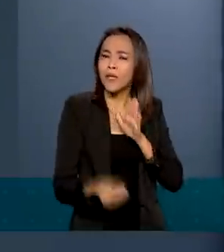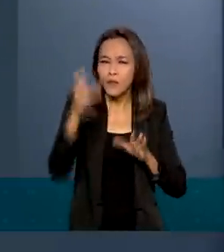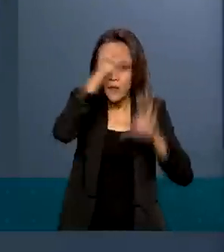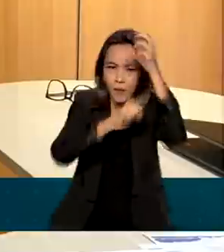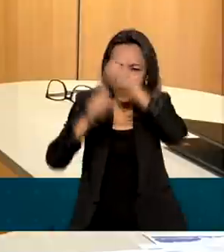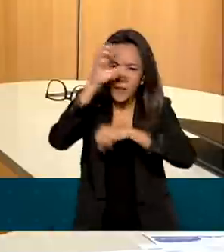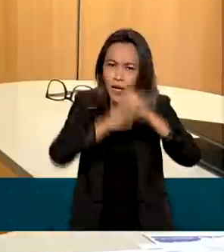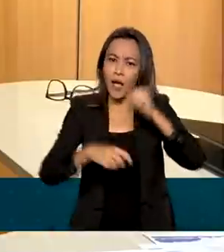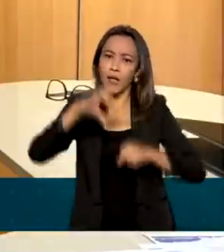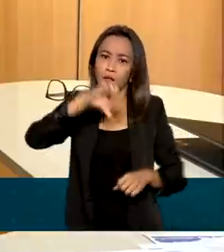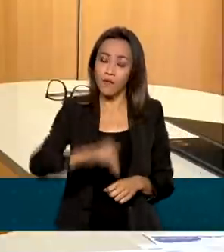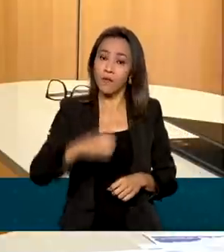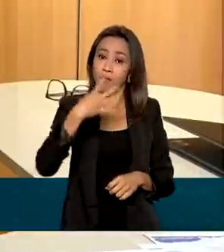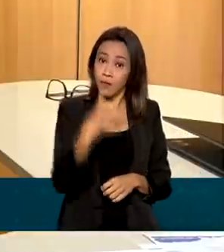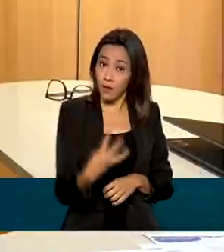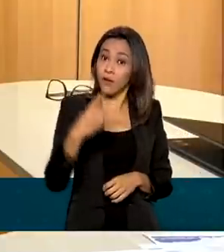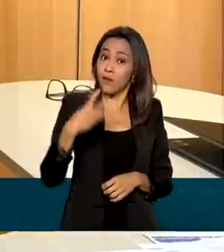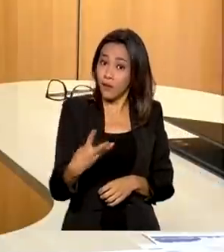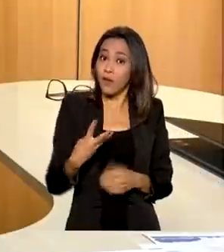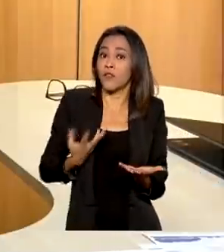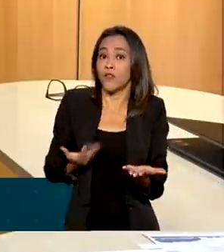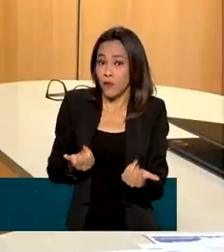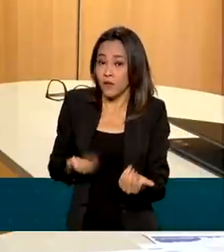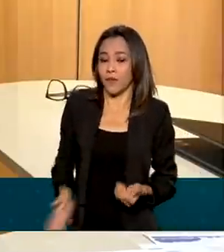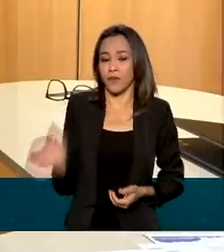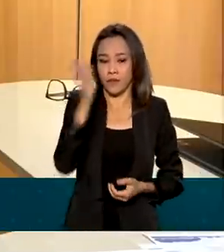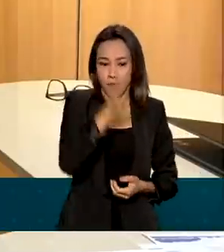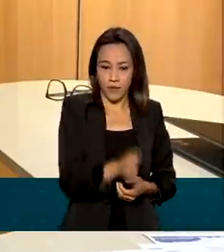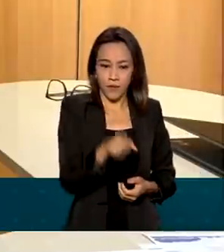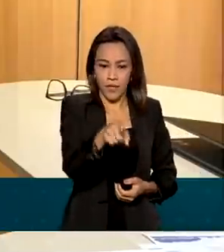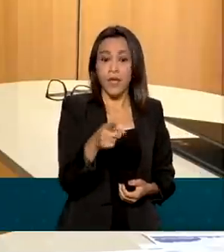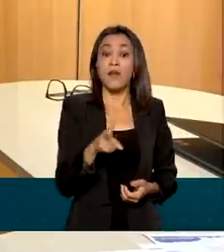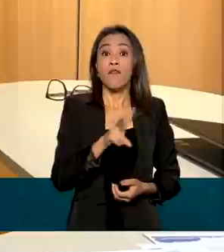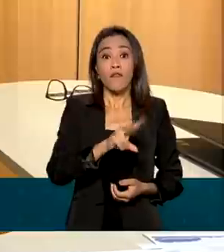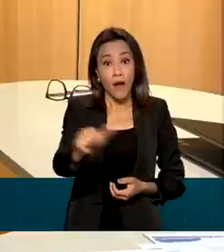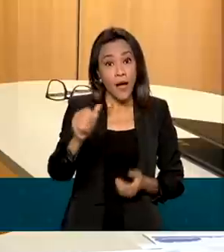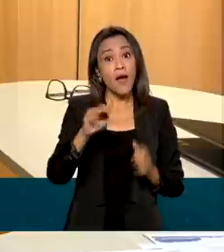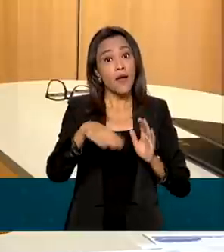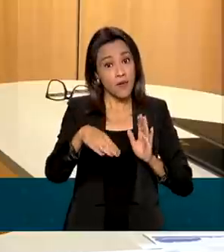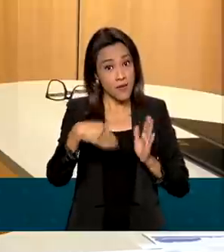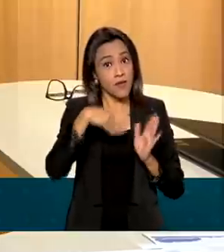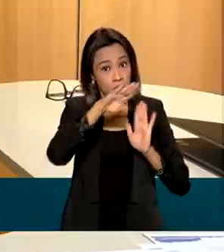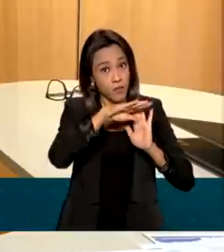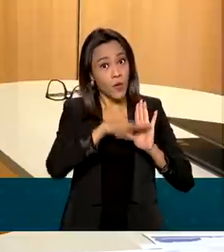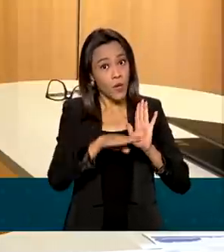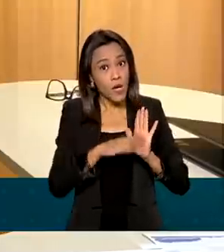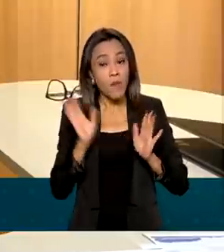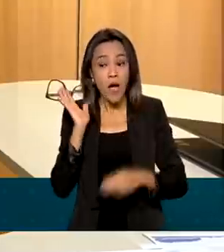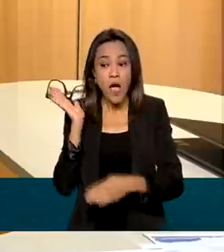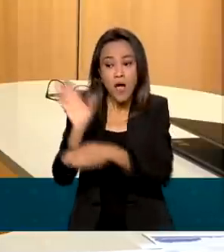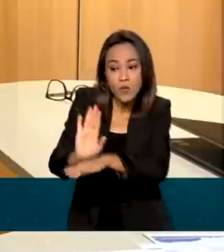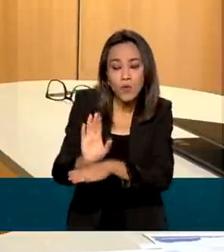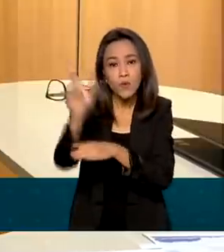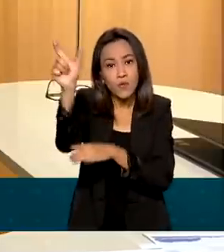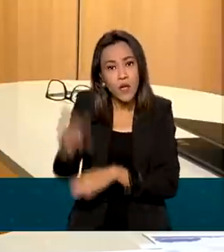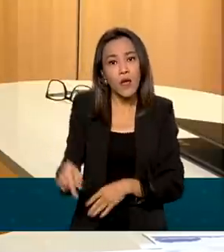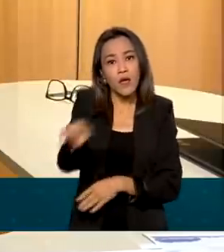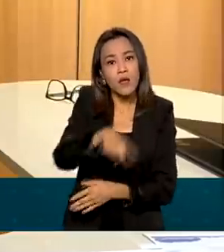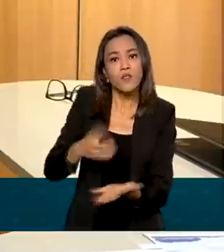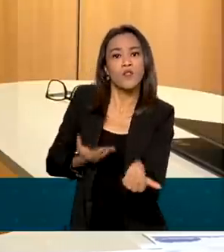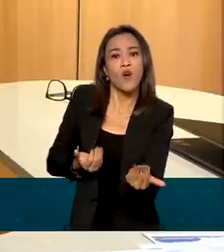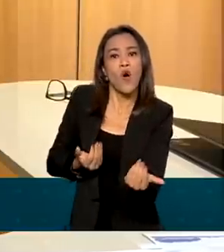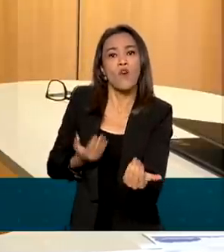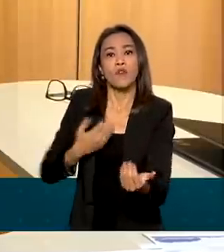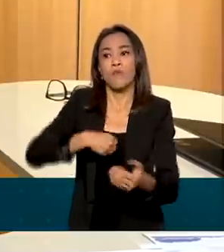jovens. Este programa aumentará em muito a empregabilidade desses jovens, mas também